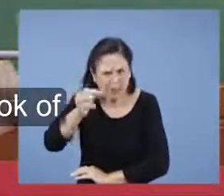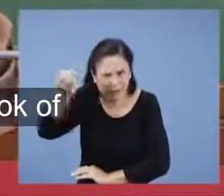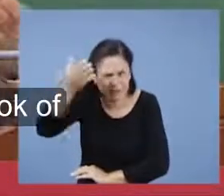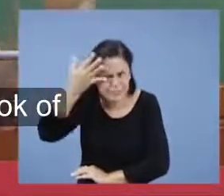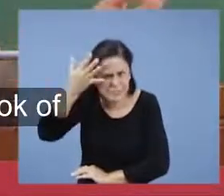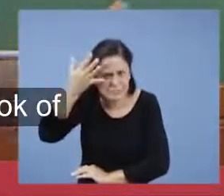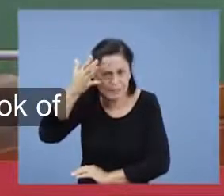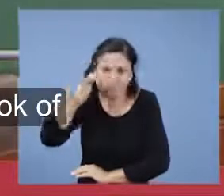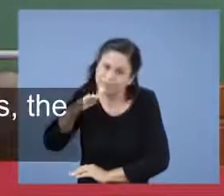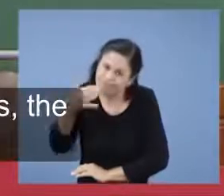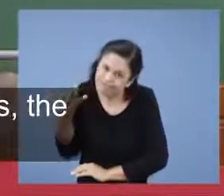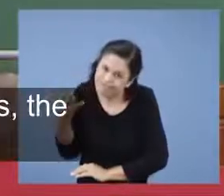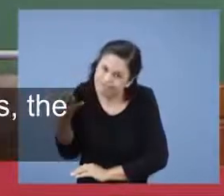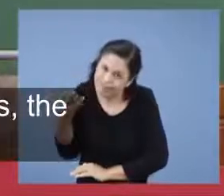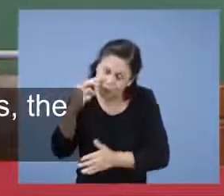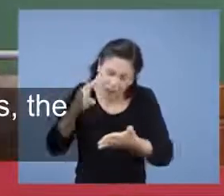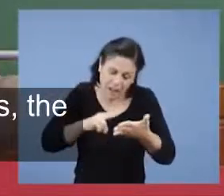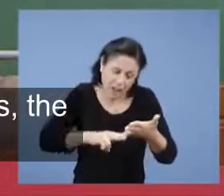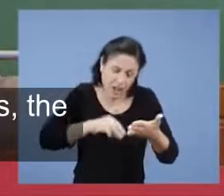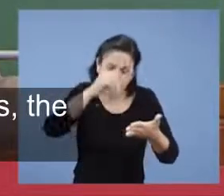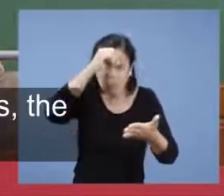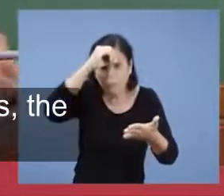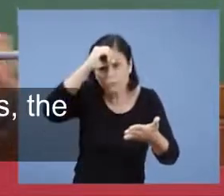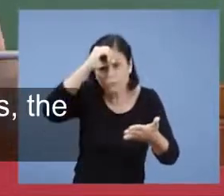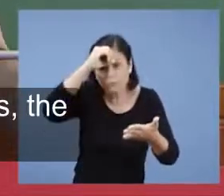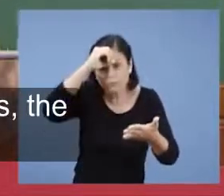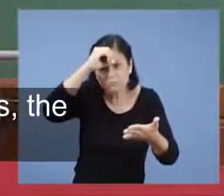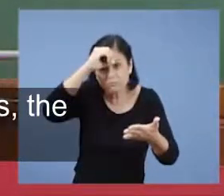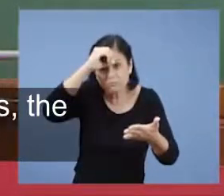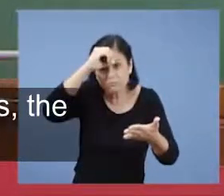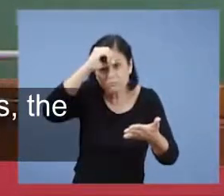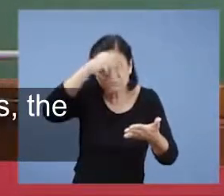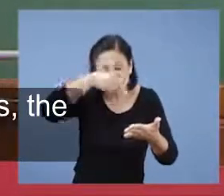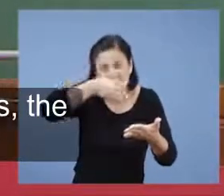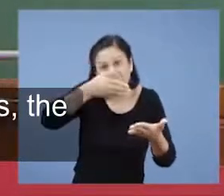revelação? Vai entender o livro de Apocalipse? Nunca.